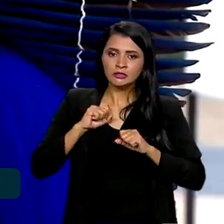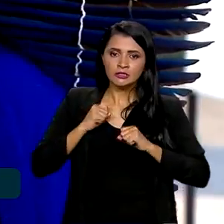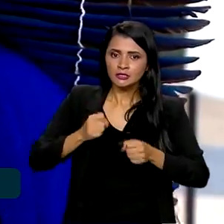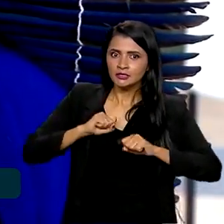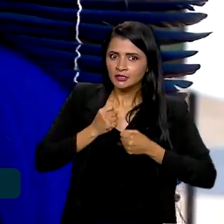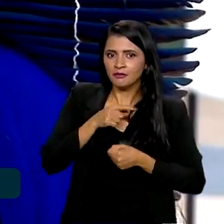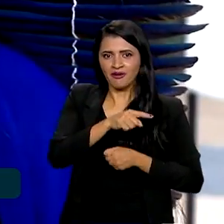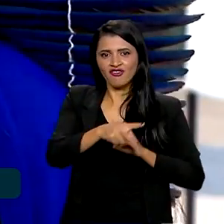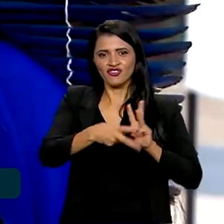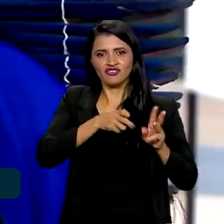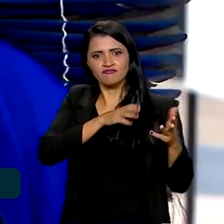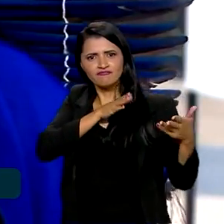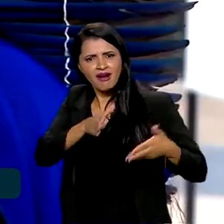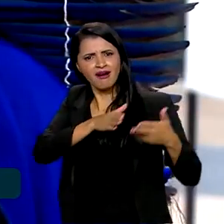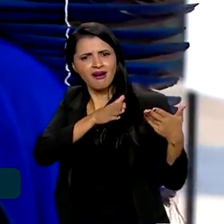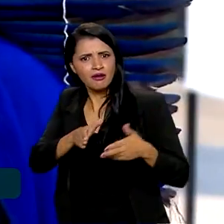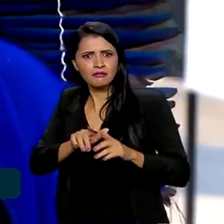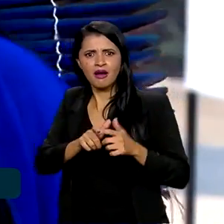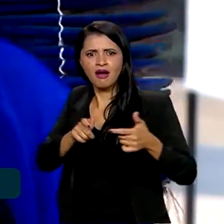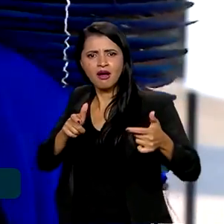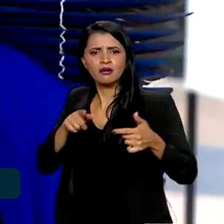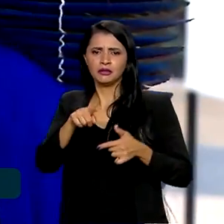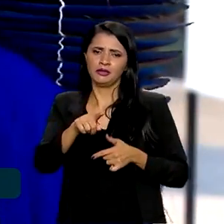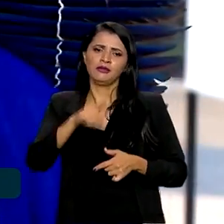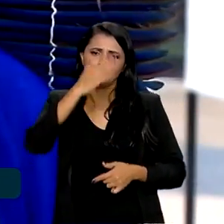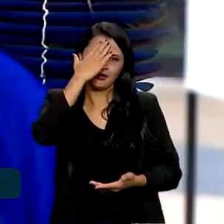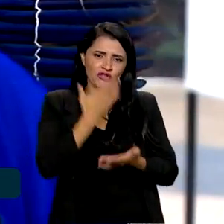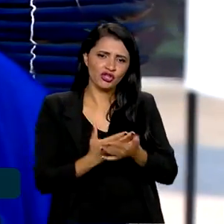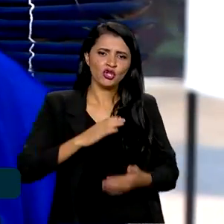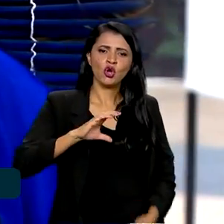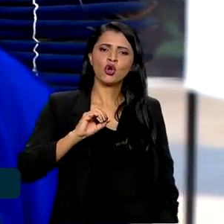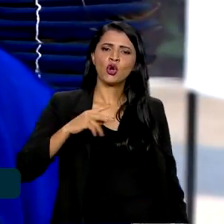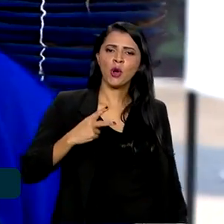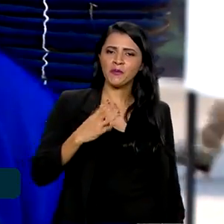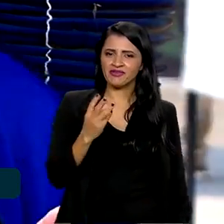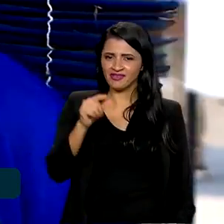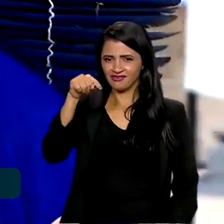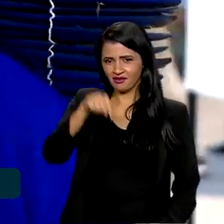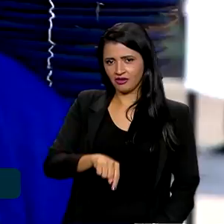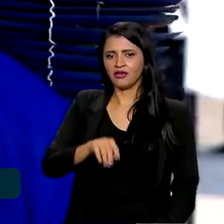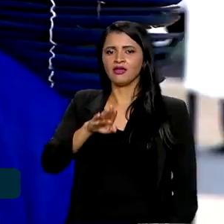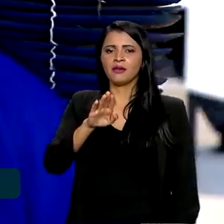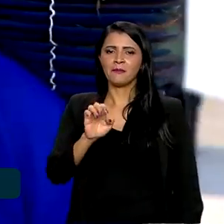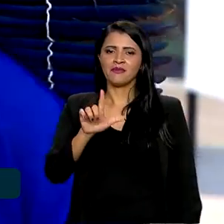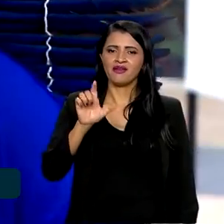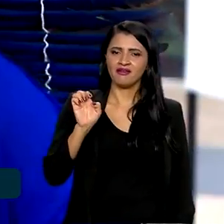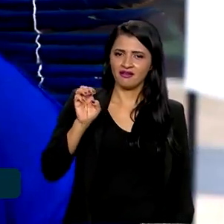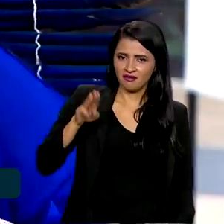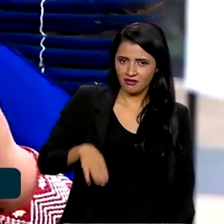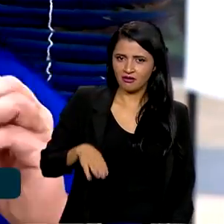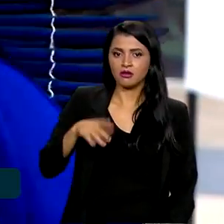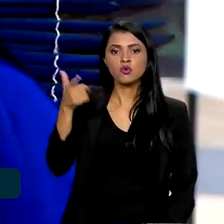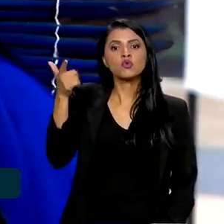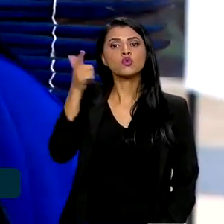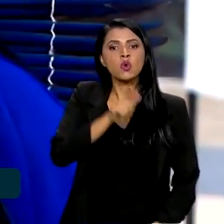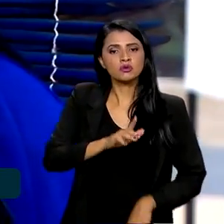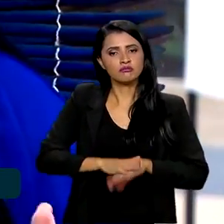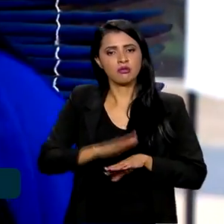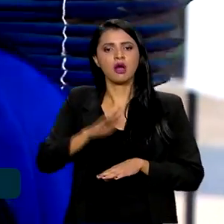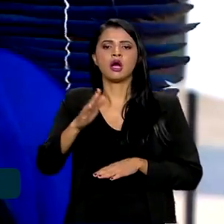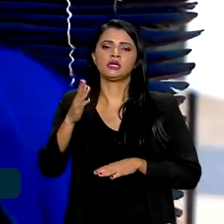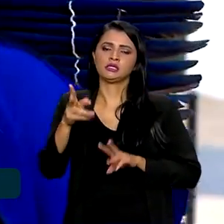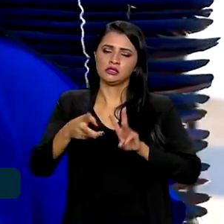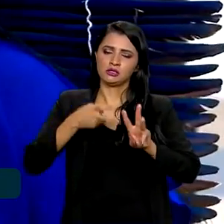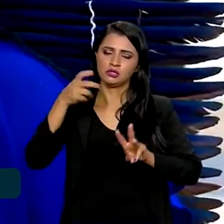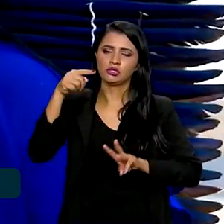participação indígena. E creio que na COP30, aqui em Belém, nós vamos conseguir ter mais indígenas dentro